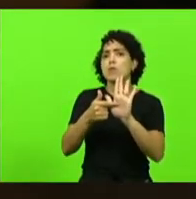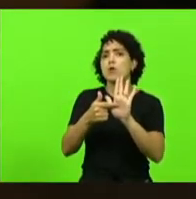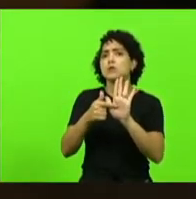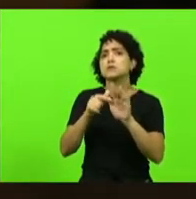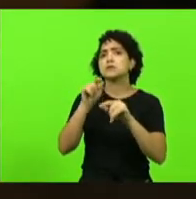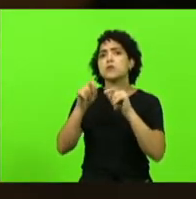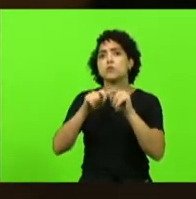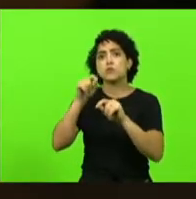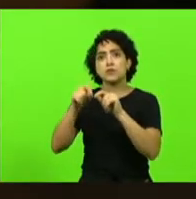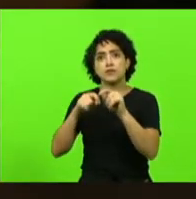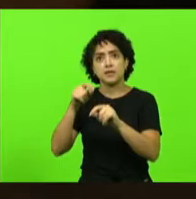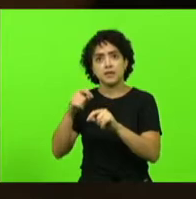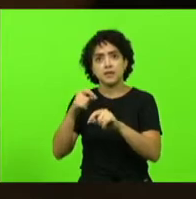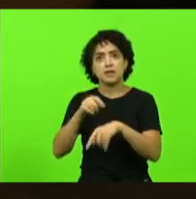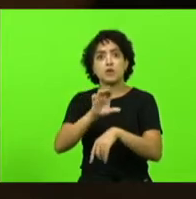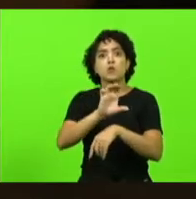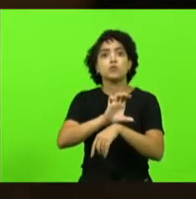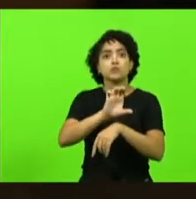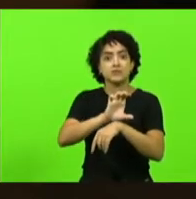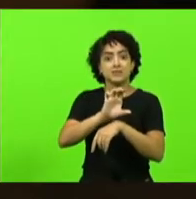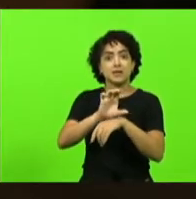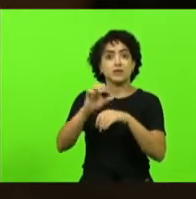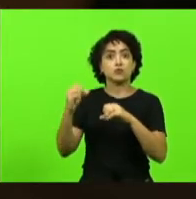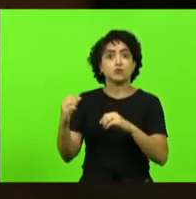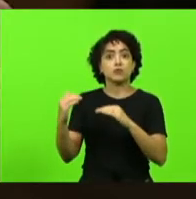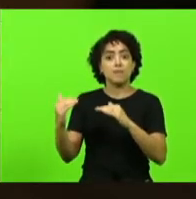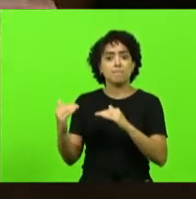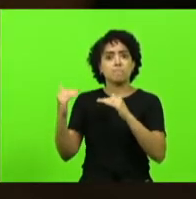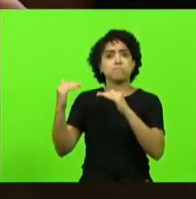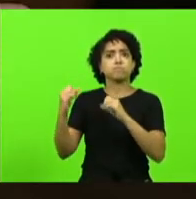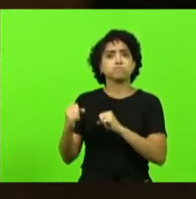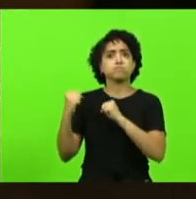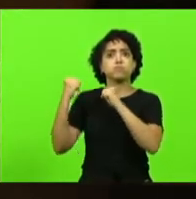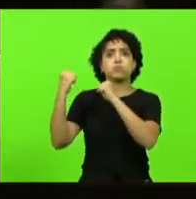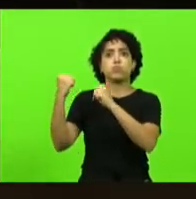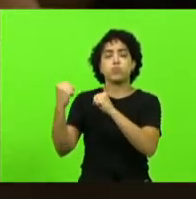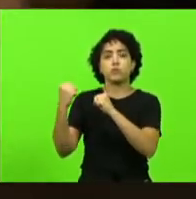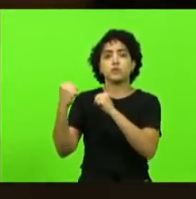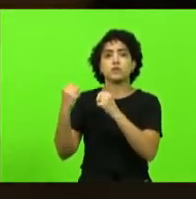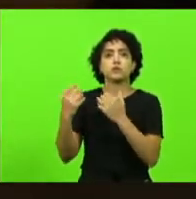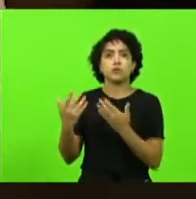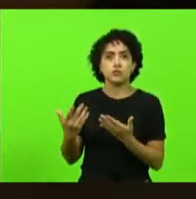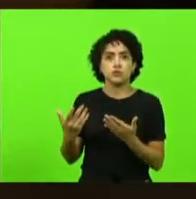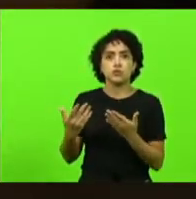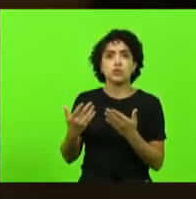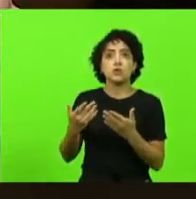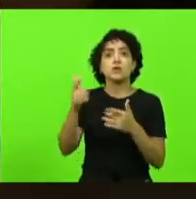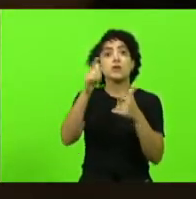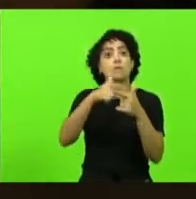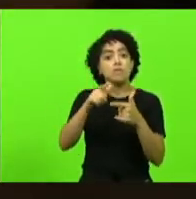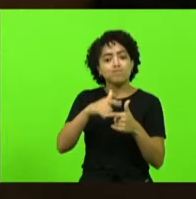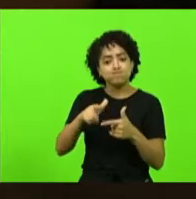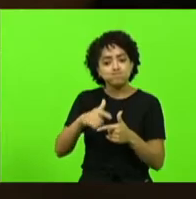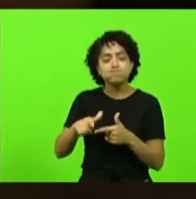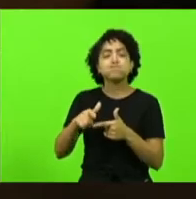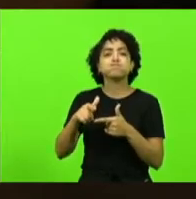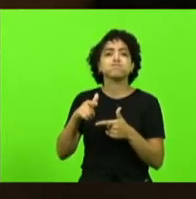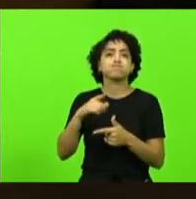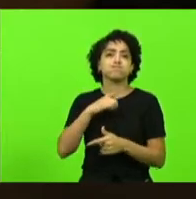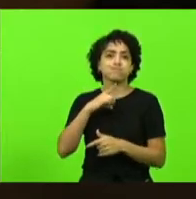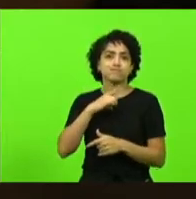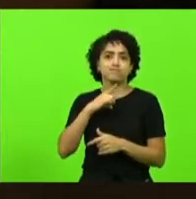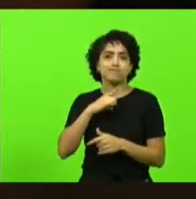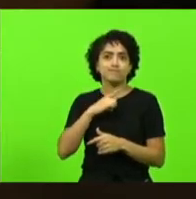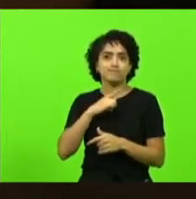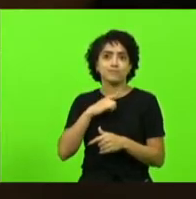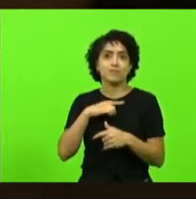estado hiperpoderoso que evidencia ilustra o problema que existe quando nós